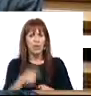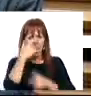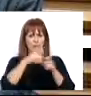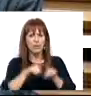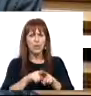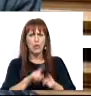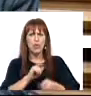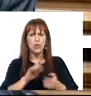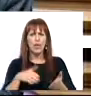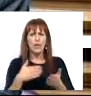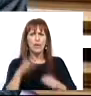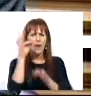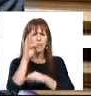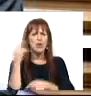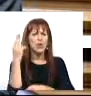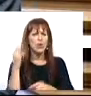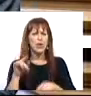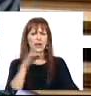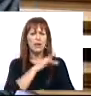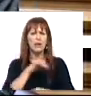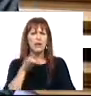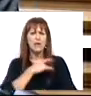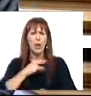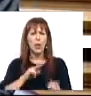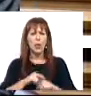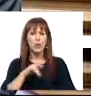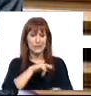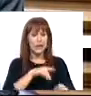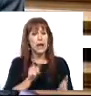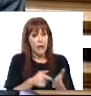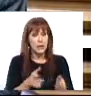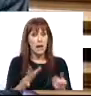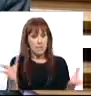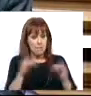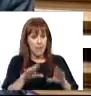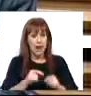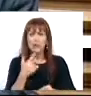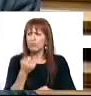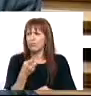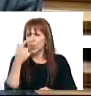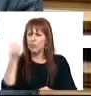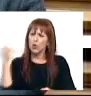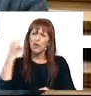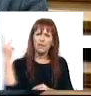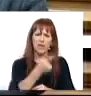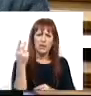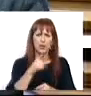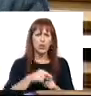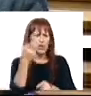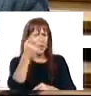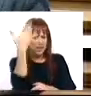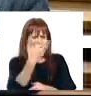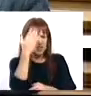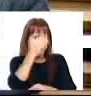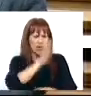populações das cinco freguesias que a unidade de saúde de Caldelas serve, é ainda necessário somar as muitas pessoas que visitam e passam vários